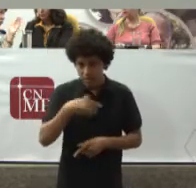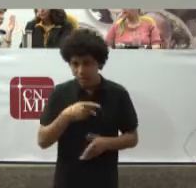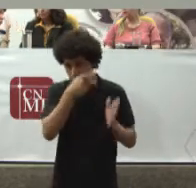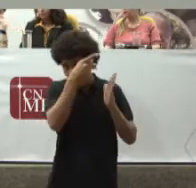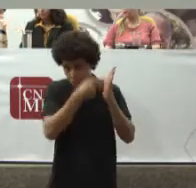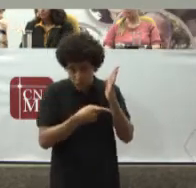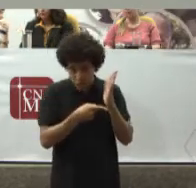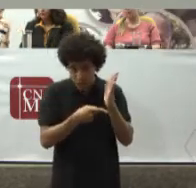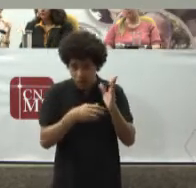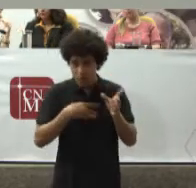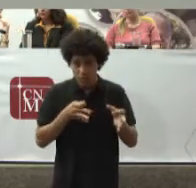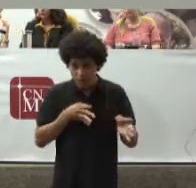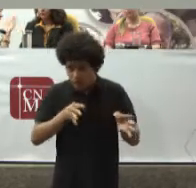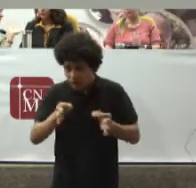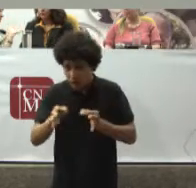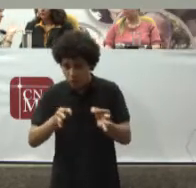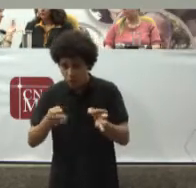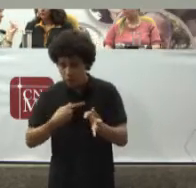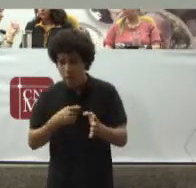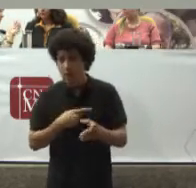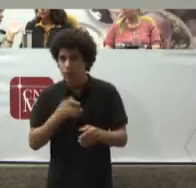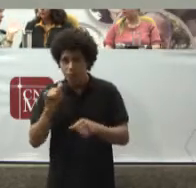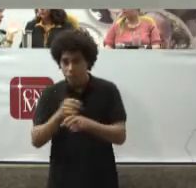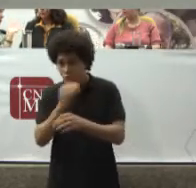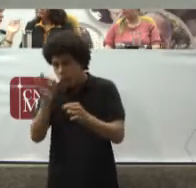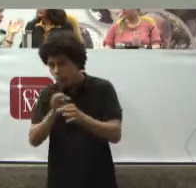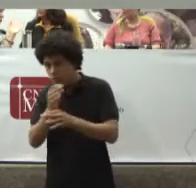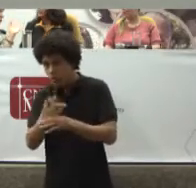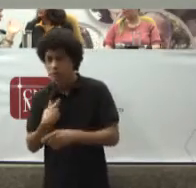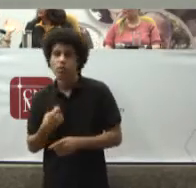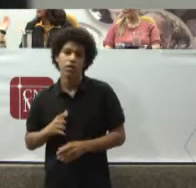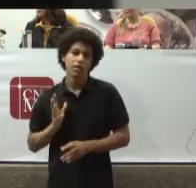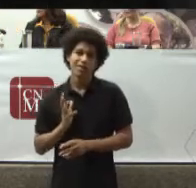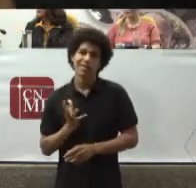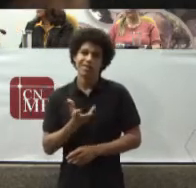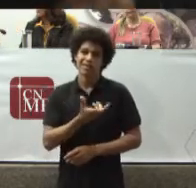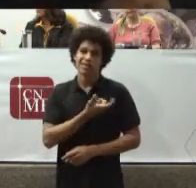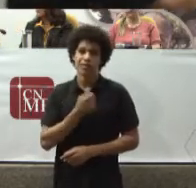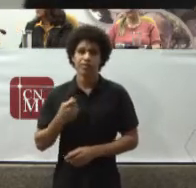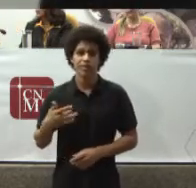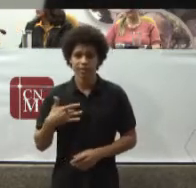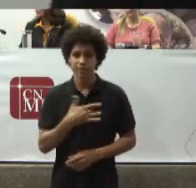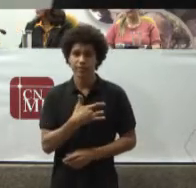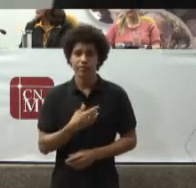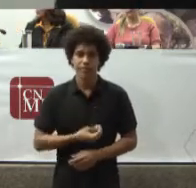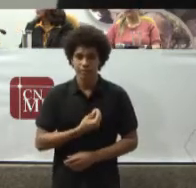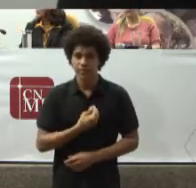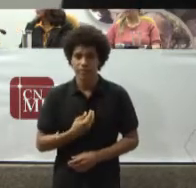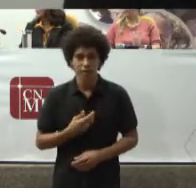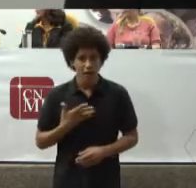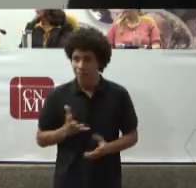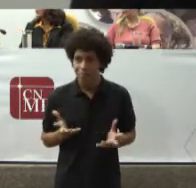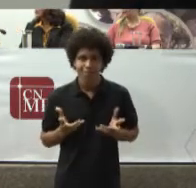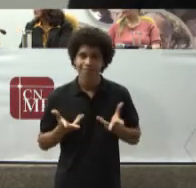desenho Da política Pública Salva vidas Ela melhora Vidas Ela